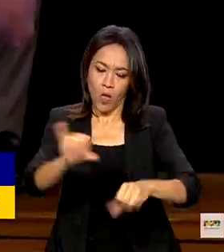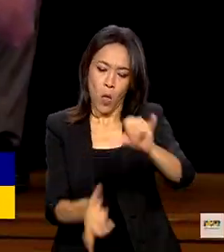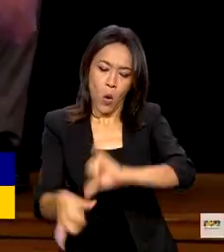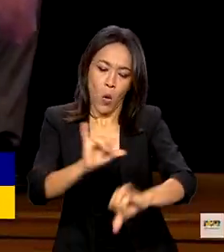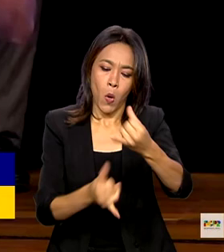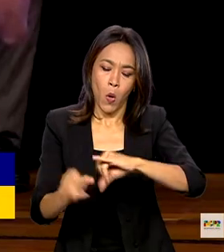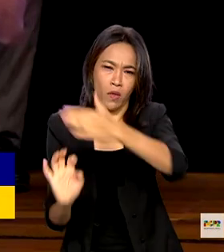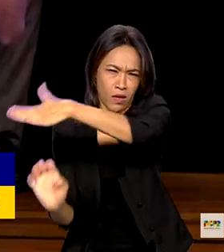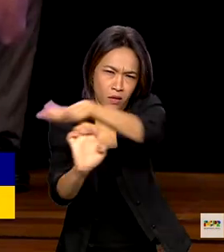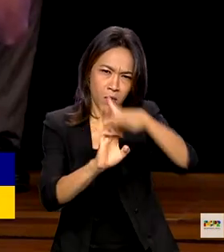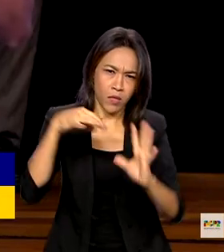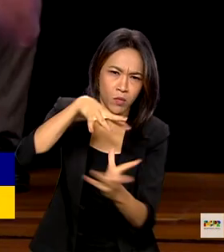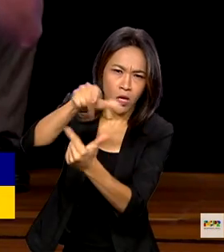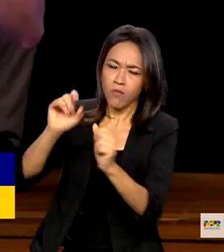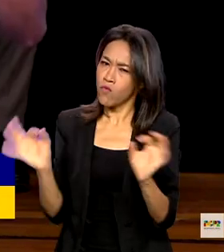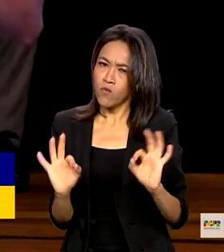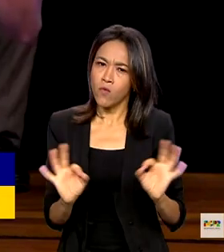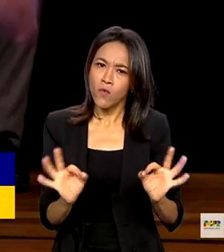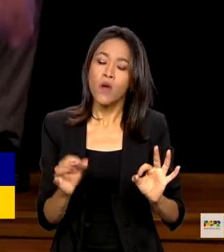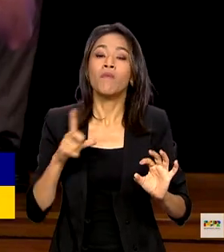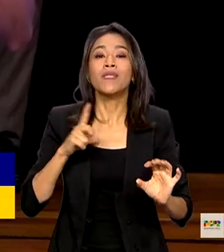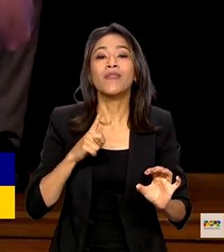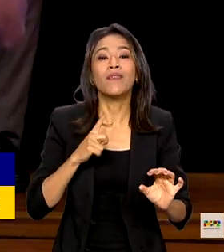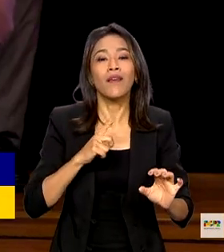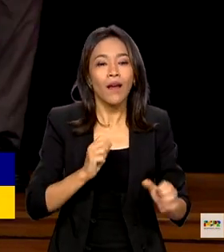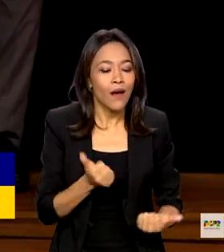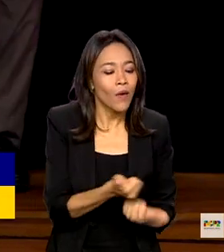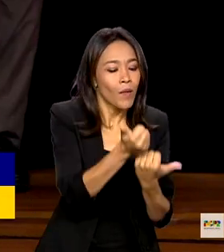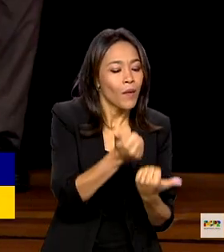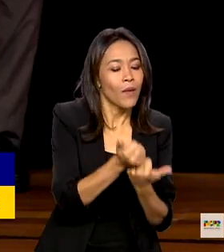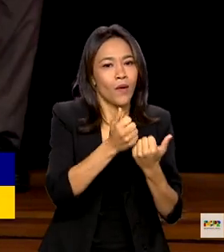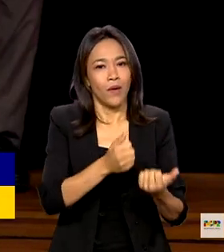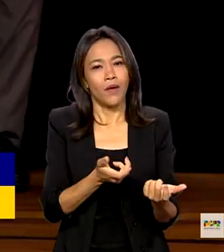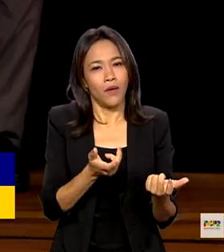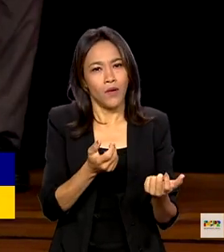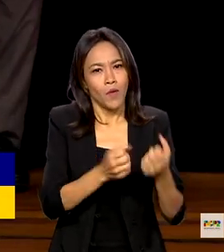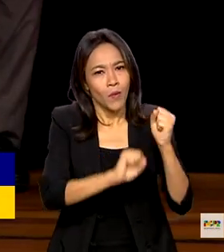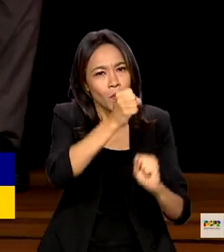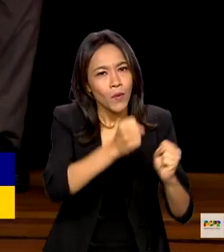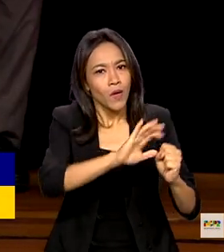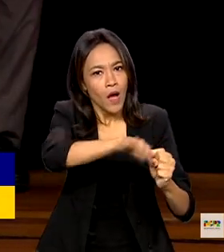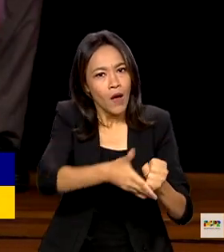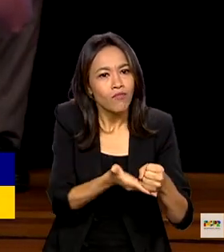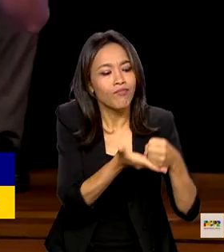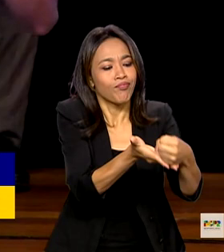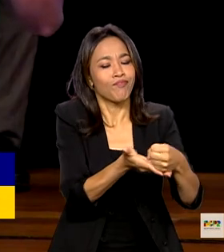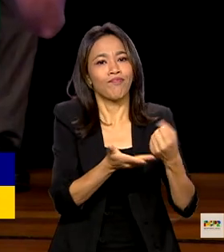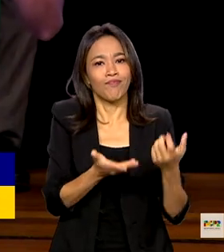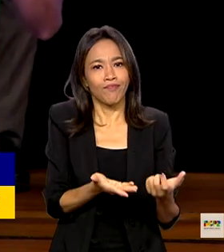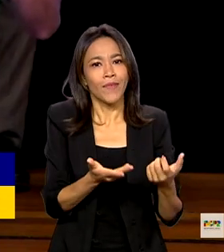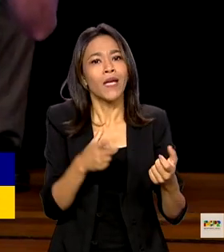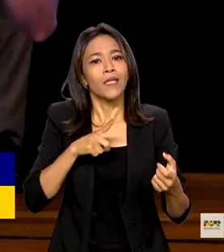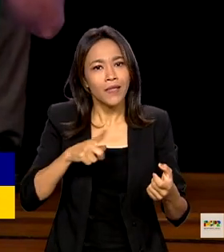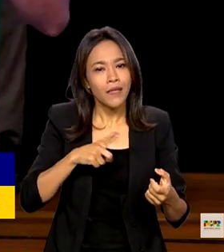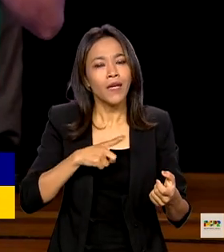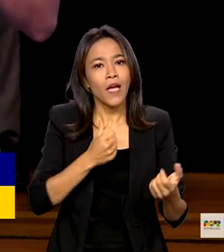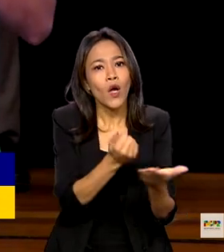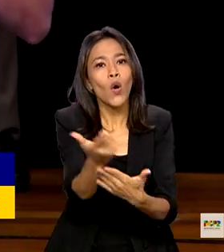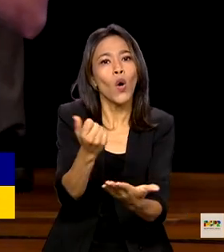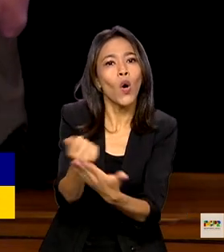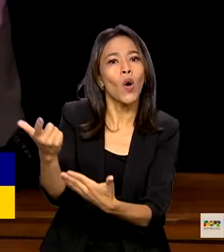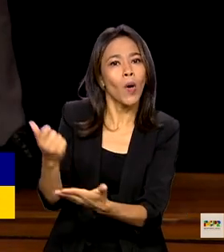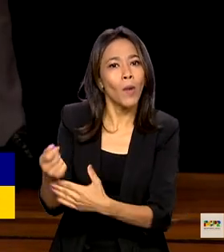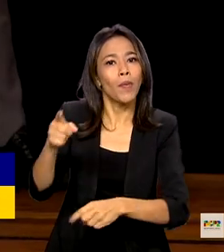transnacionais, mas que crie independência, que crie agroindustrialização, que tem uma política de abastecimento, de compra de